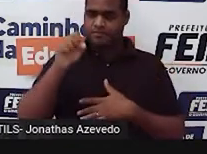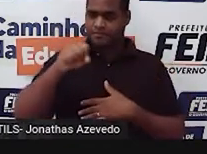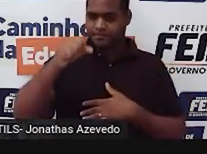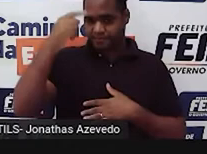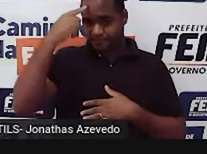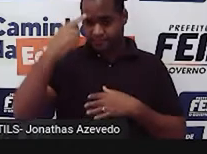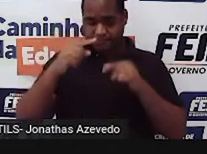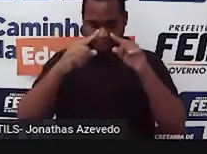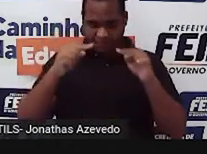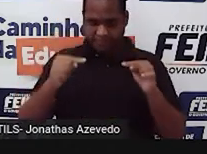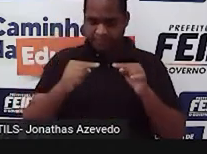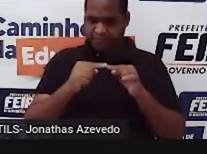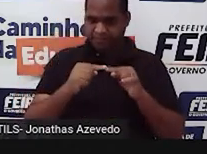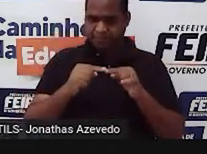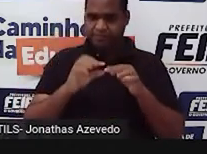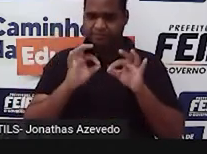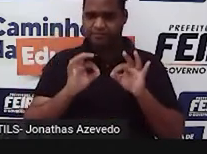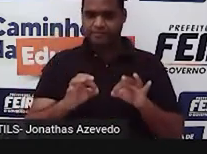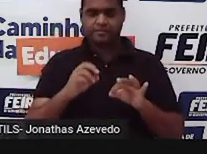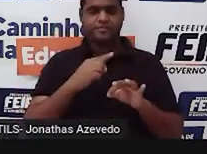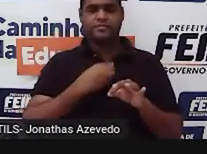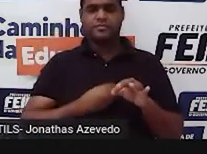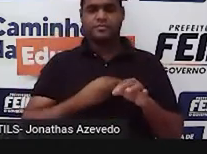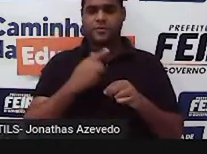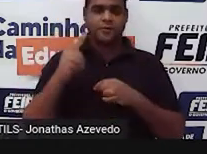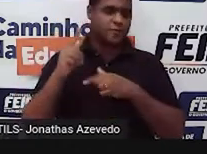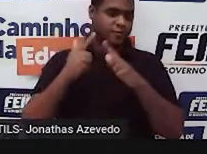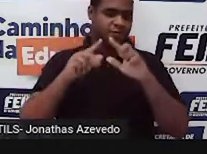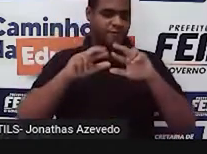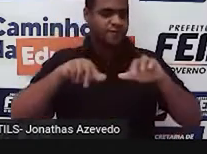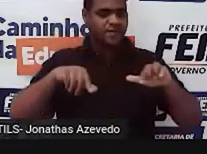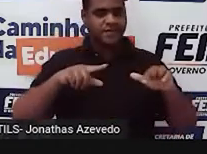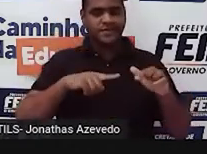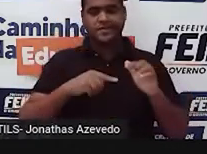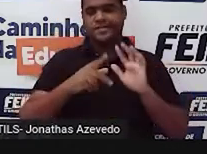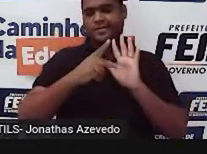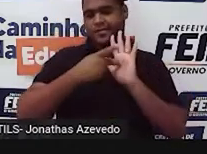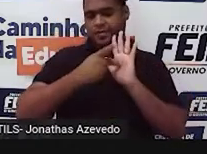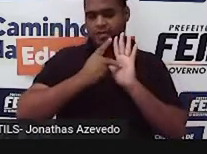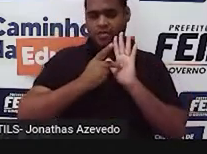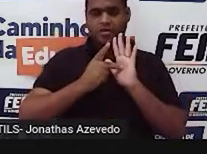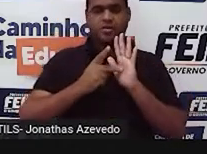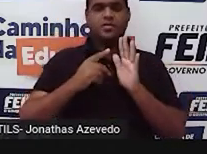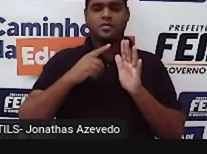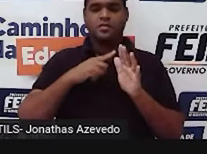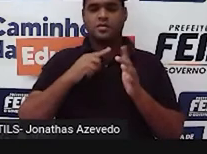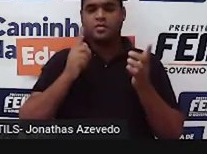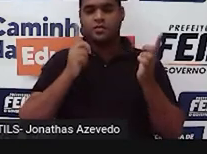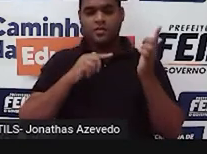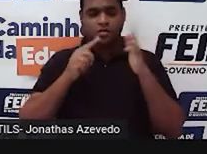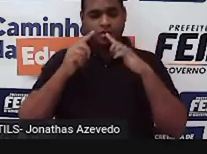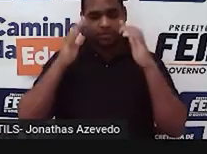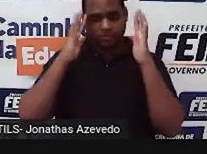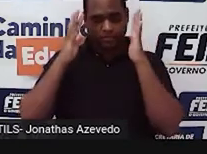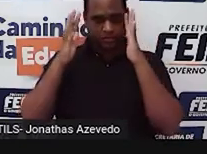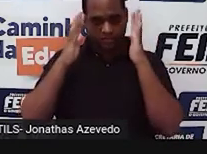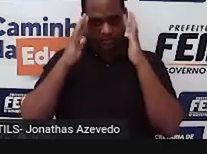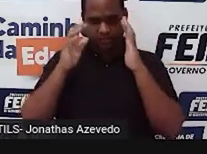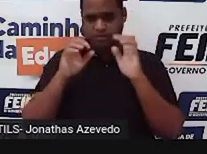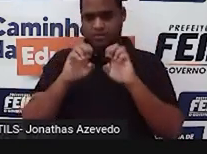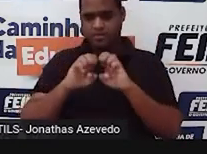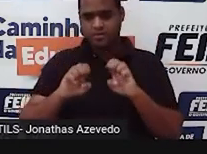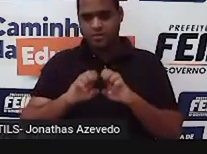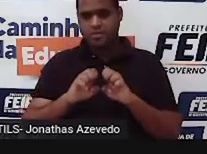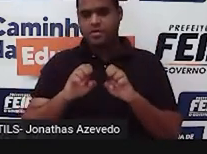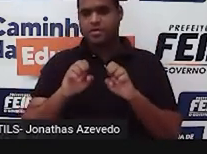rígido que existe. De todas as figuras geométricas, né? Que a gente consiga imaginar, a estrutura